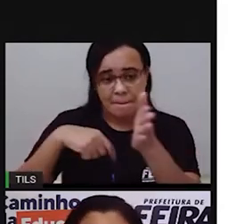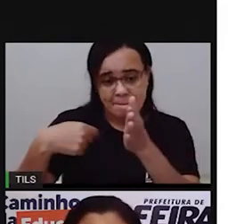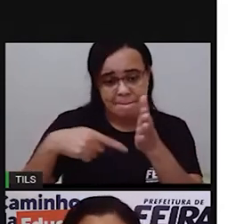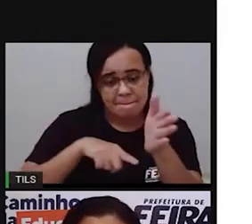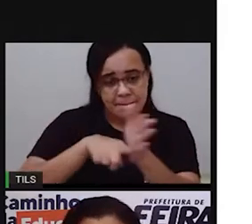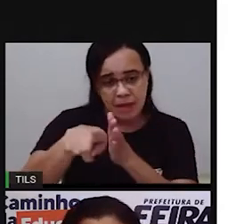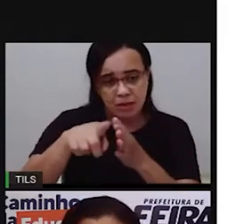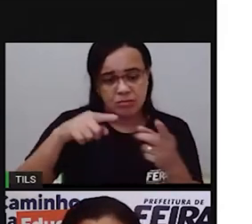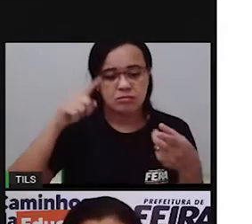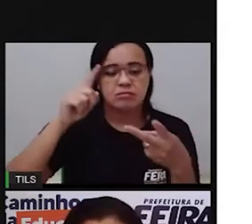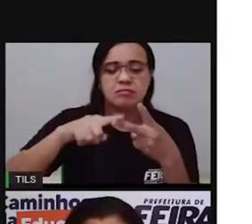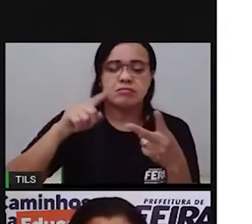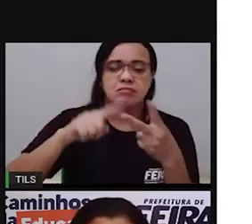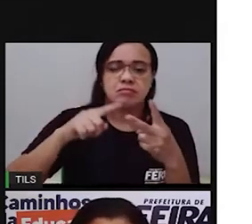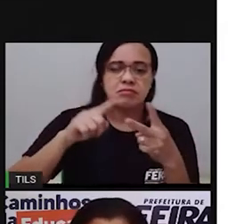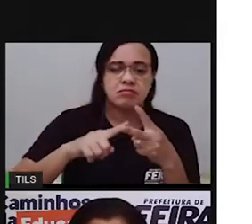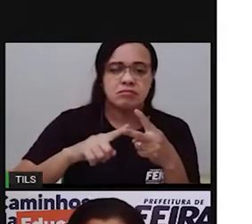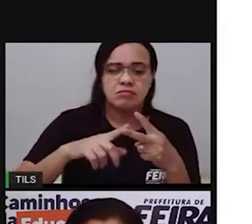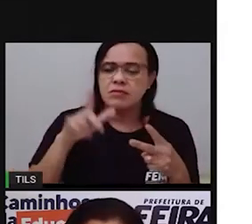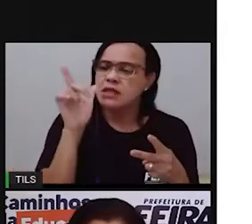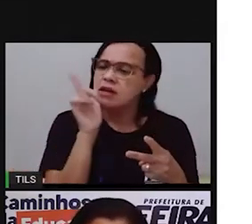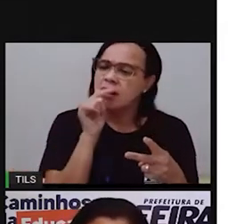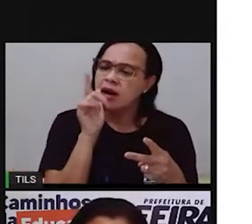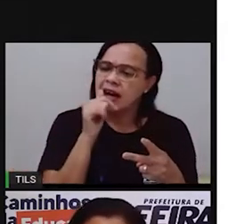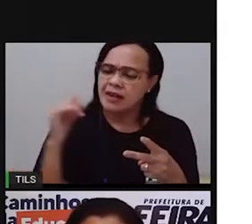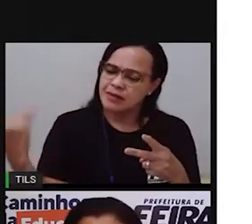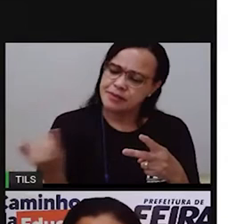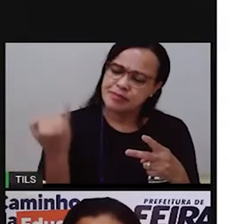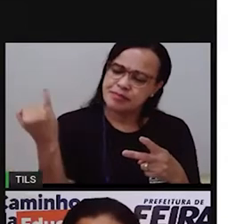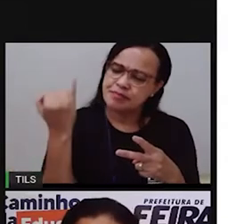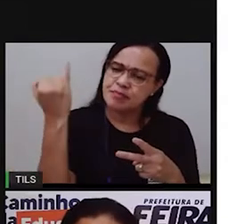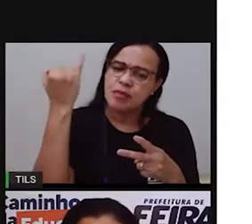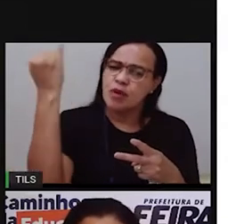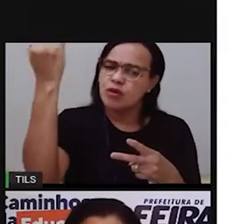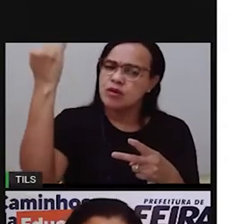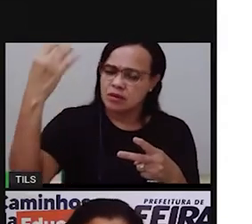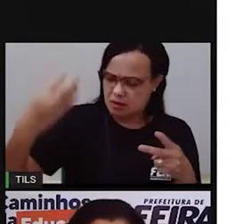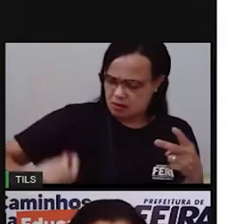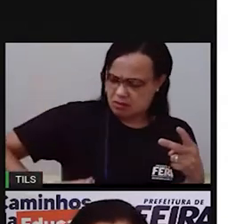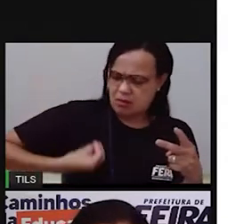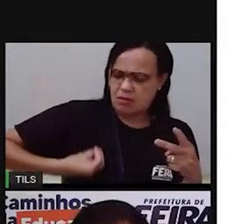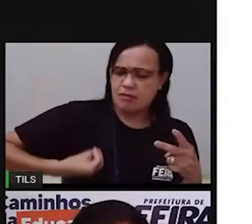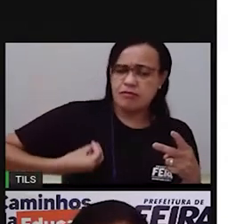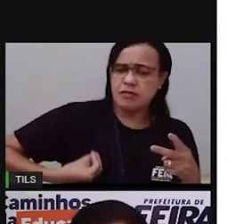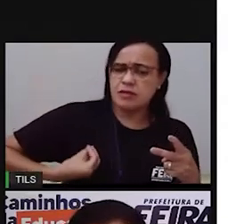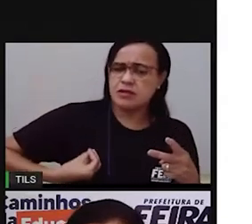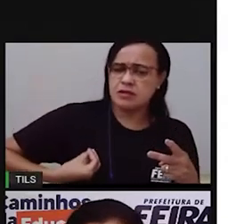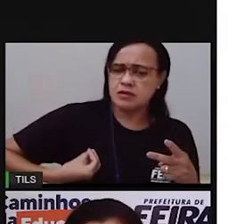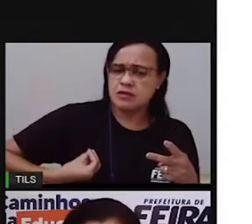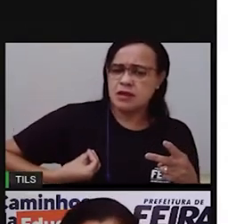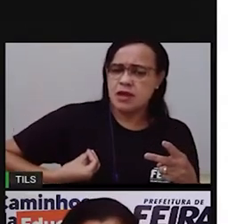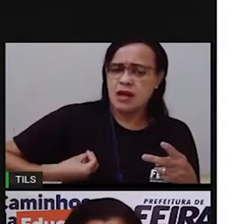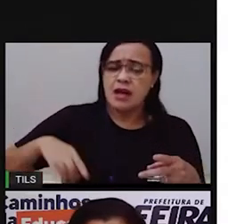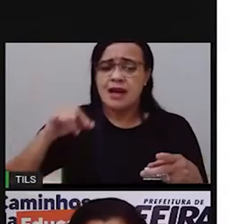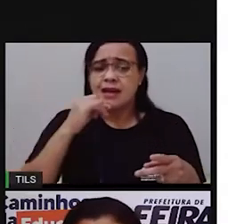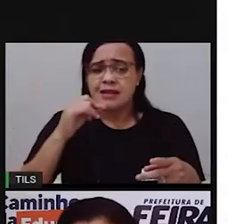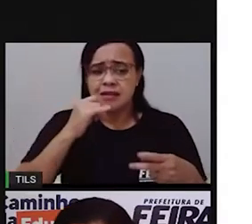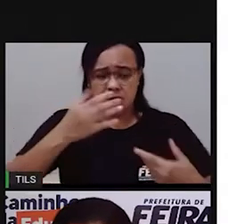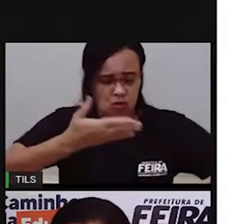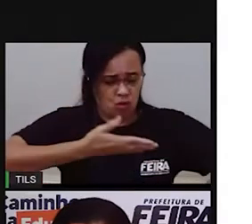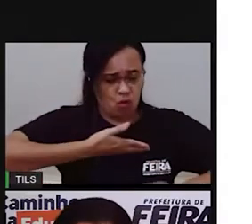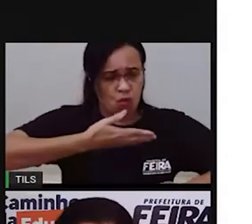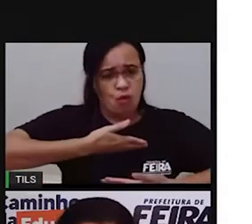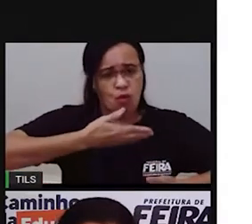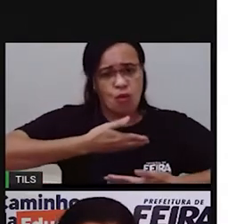Qual a importância da água para a nossa vida durante os momentos de higiene do nosso corpo? A gente utiliza